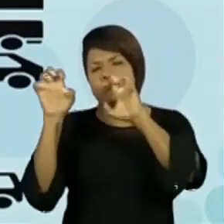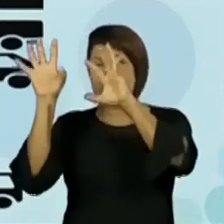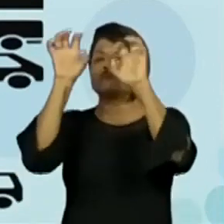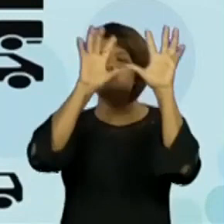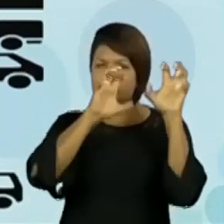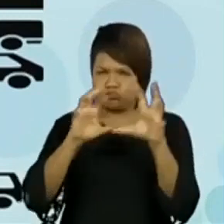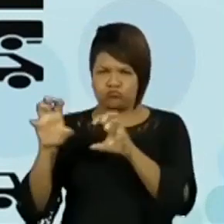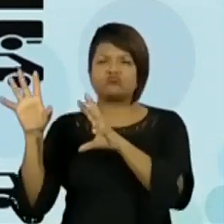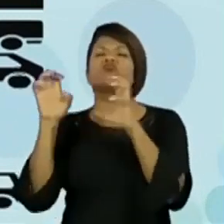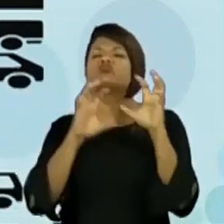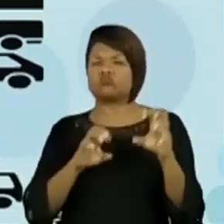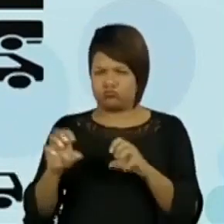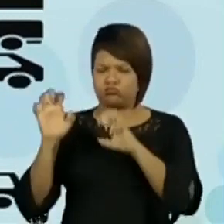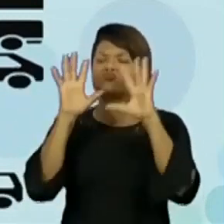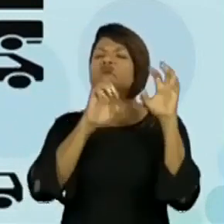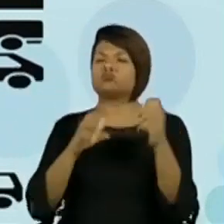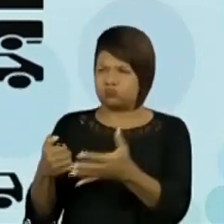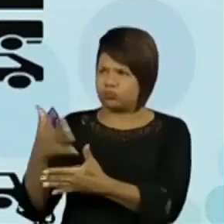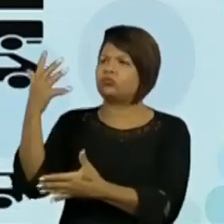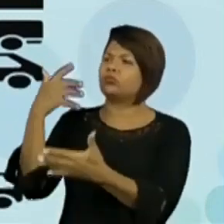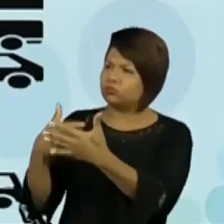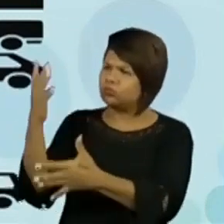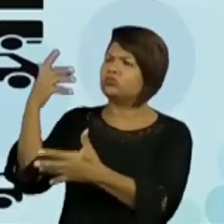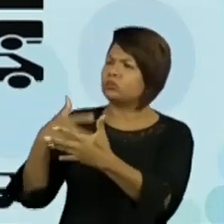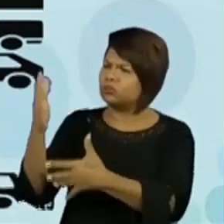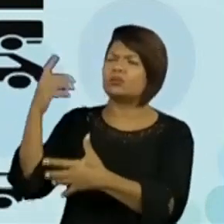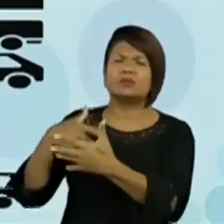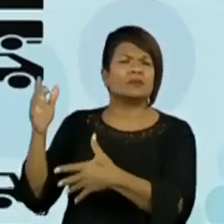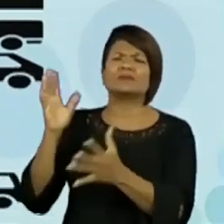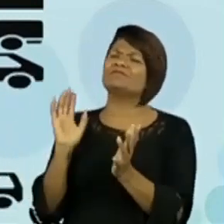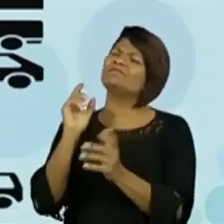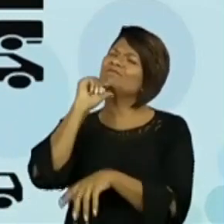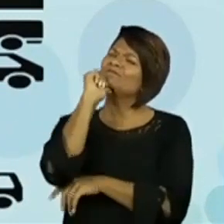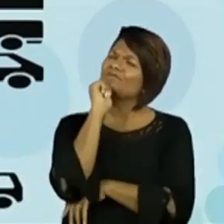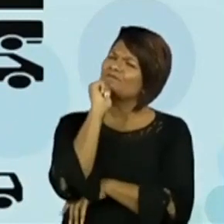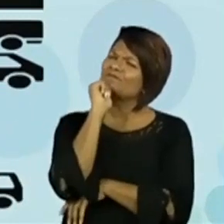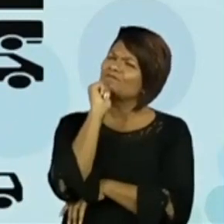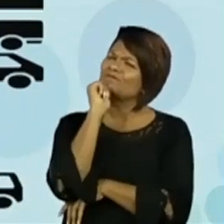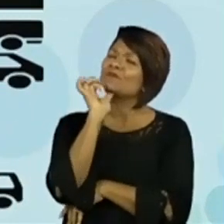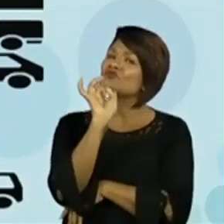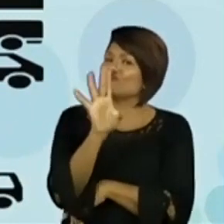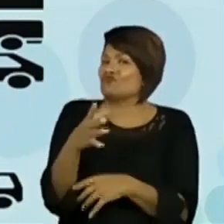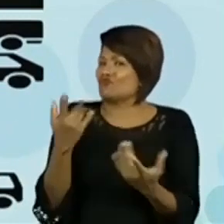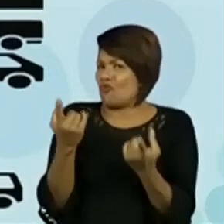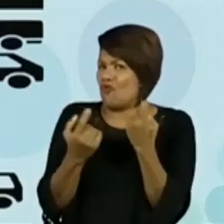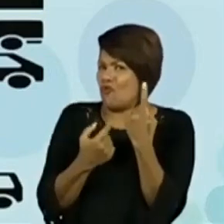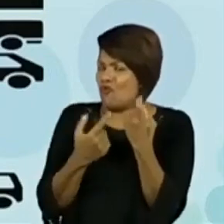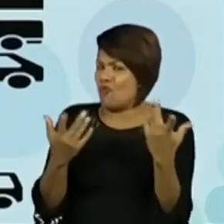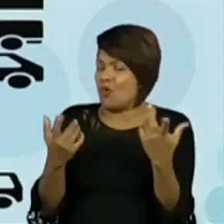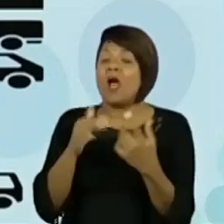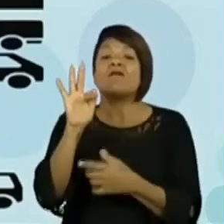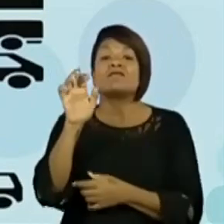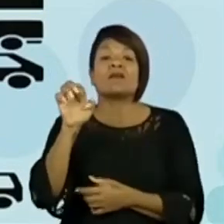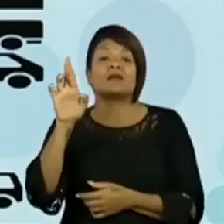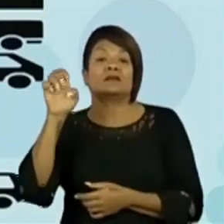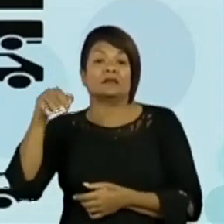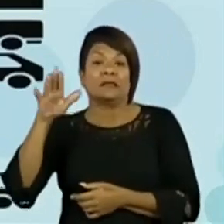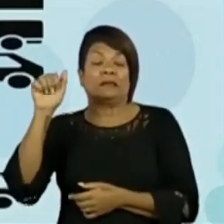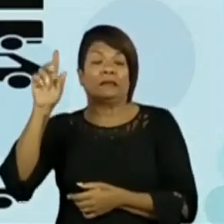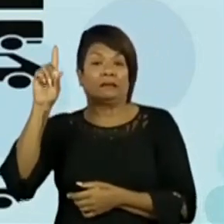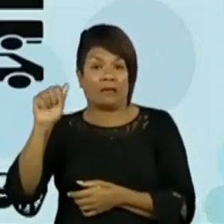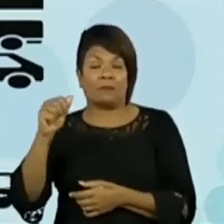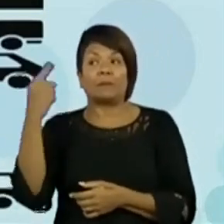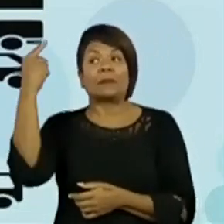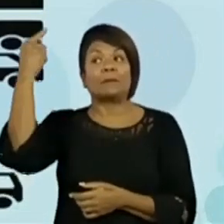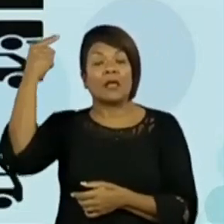Poluição. Poluição. Poluição. Poluição. Aí que está. A Fernanda colocou poluição. Ela foi a